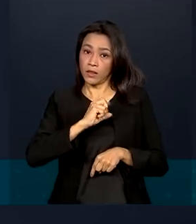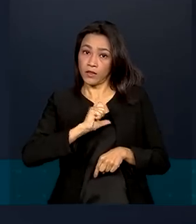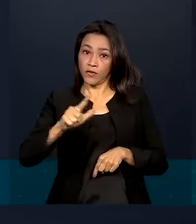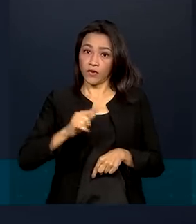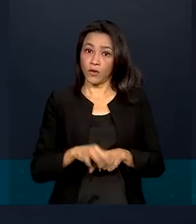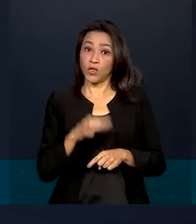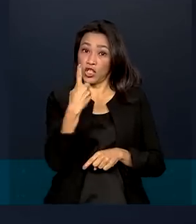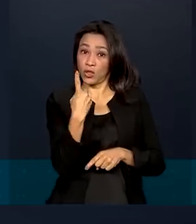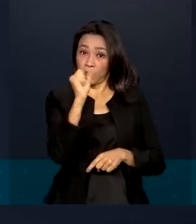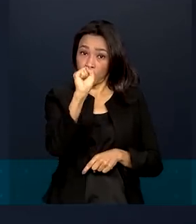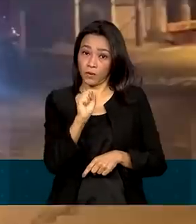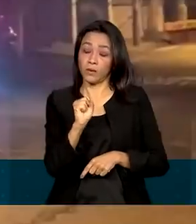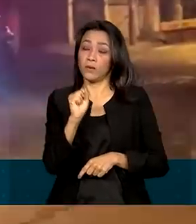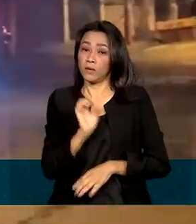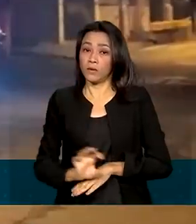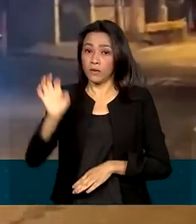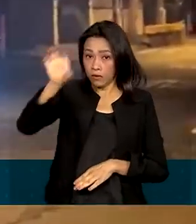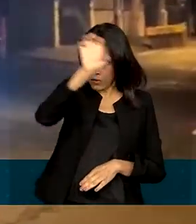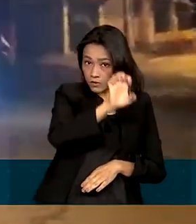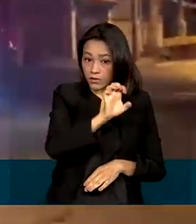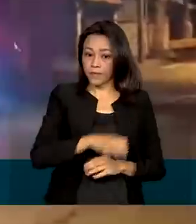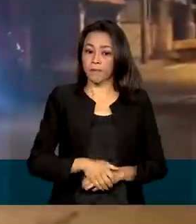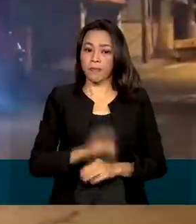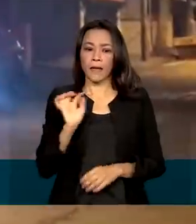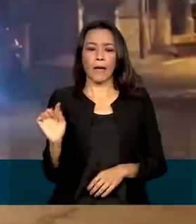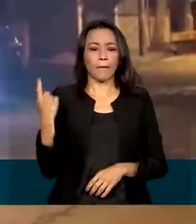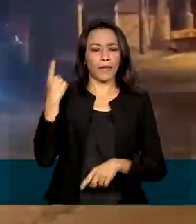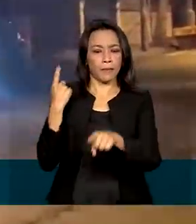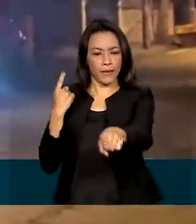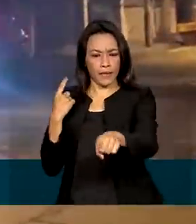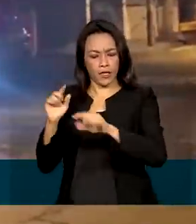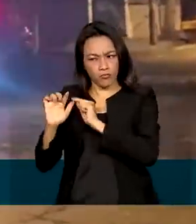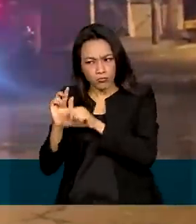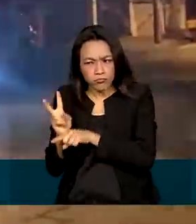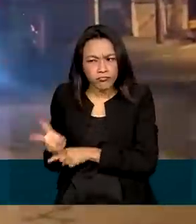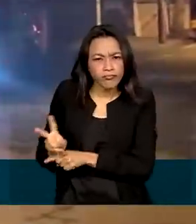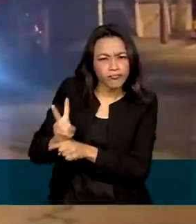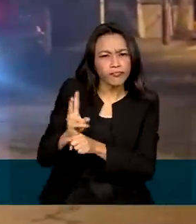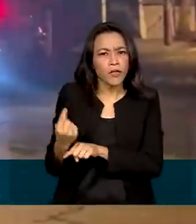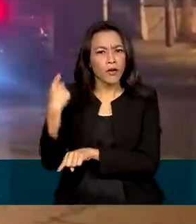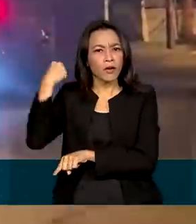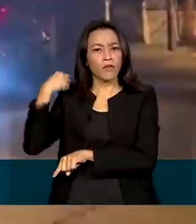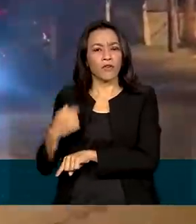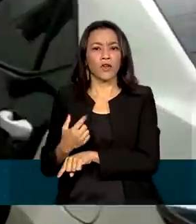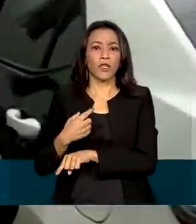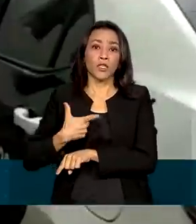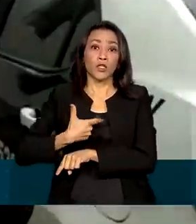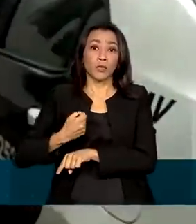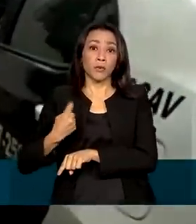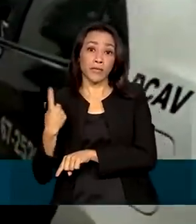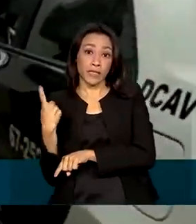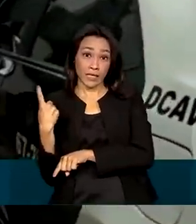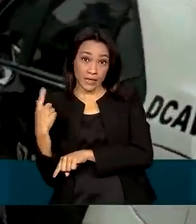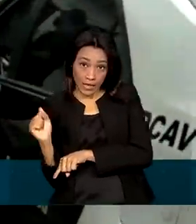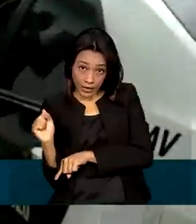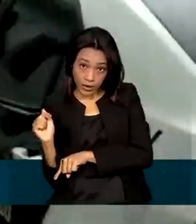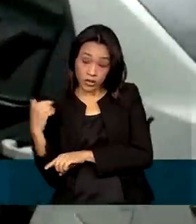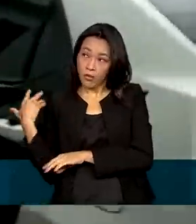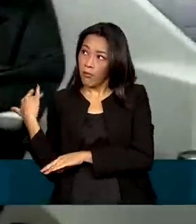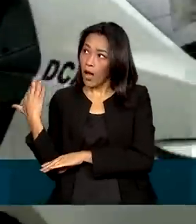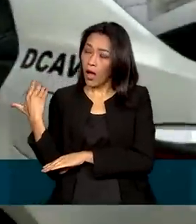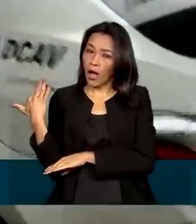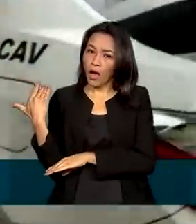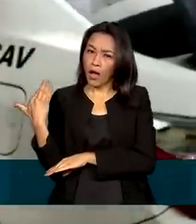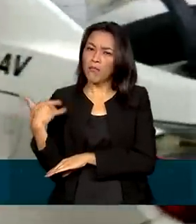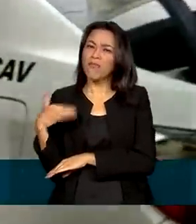18 estados. A primeira Operação Luz na Infância foi em 2017. De lá para cá, já foram